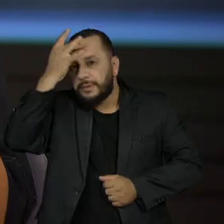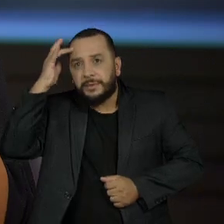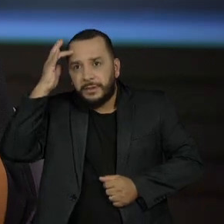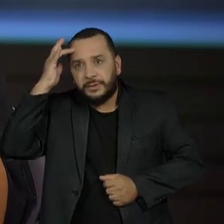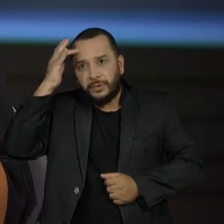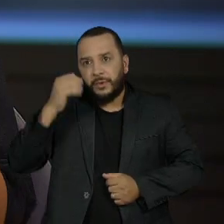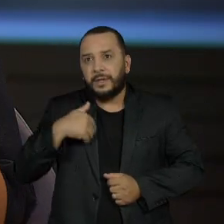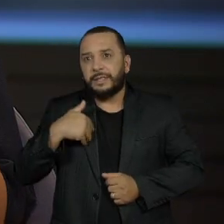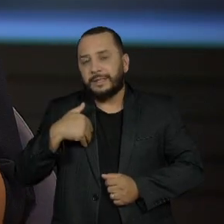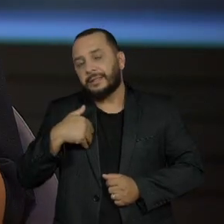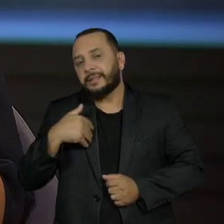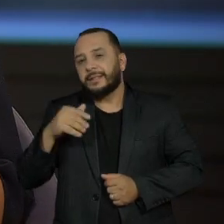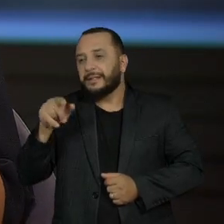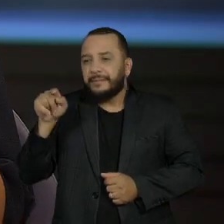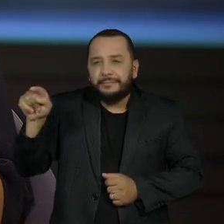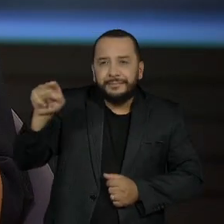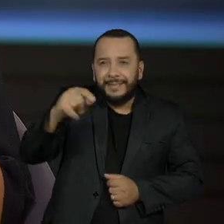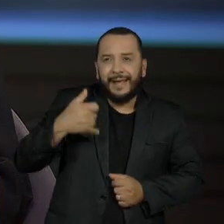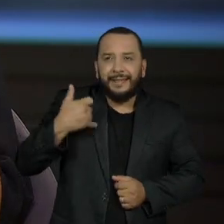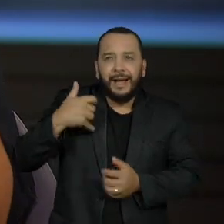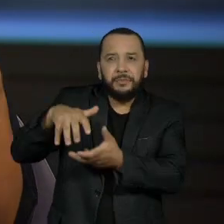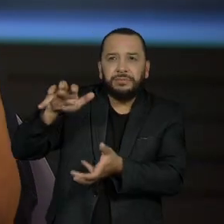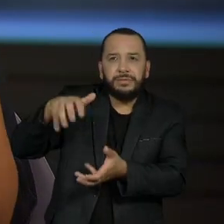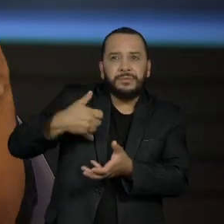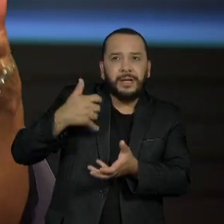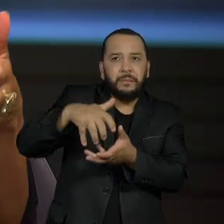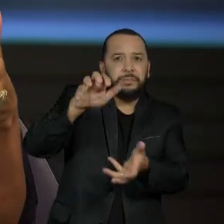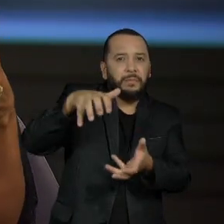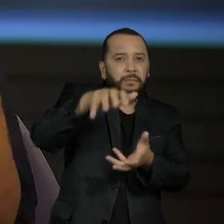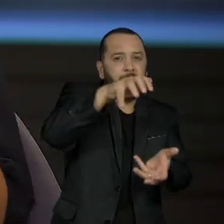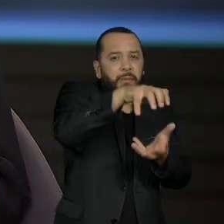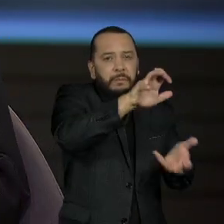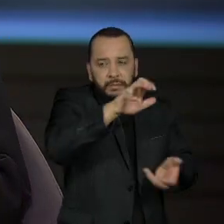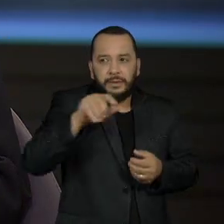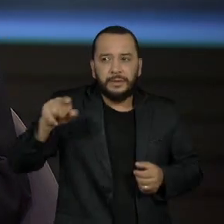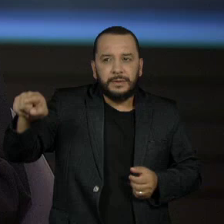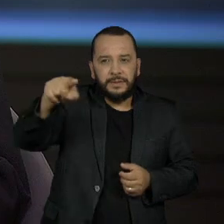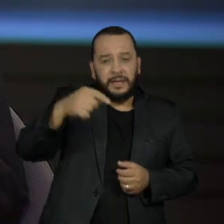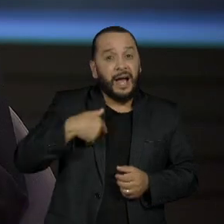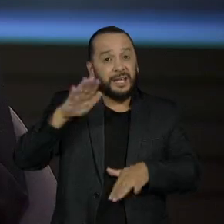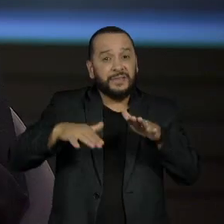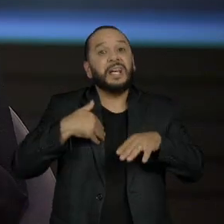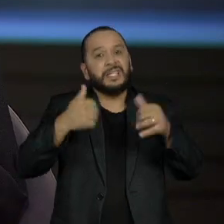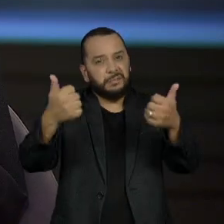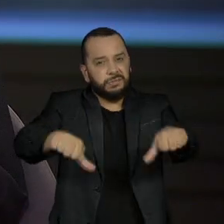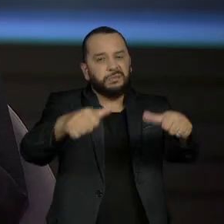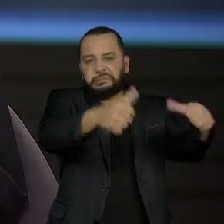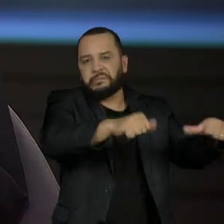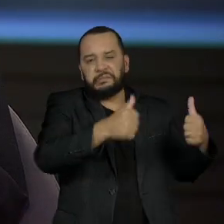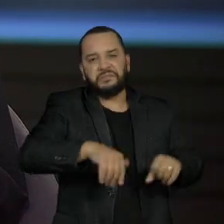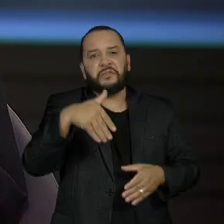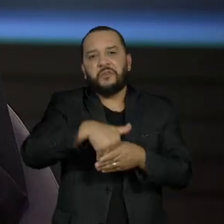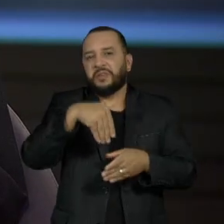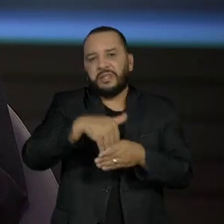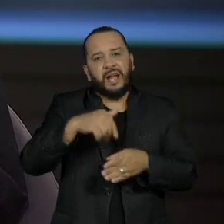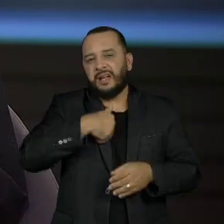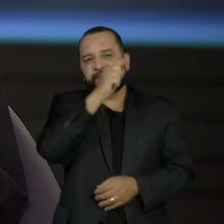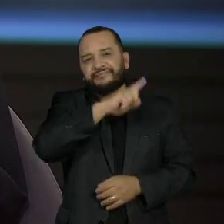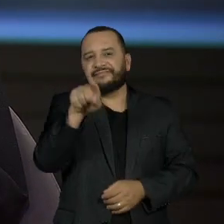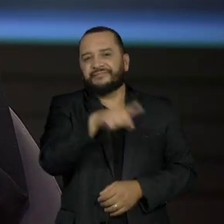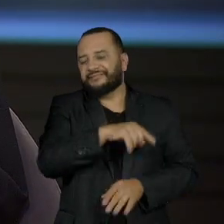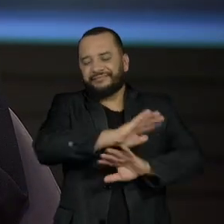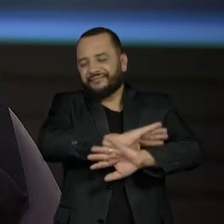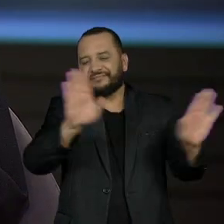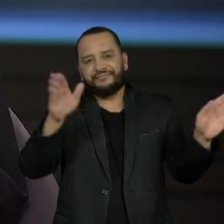eleitores mais velhos, nas faixas etárias mais altas, que são aquelas mais propensas a não ir votar no dia da